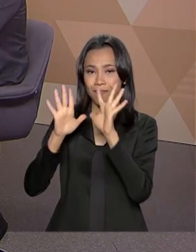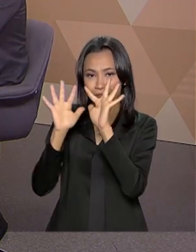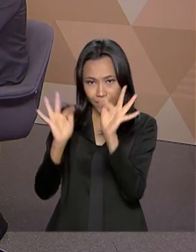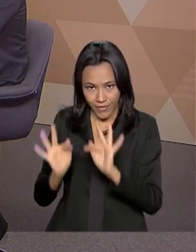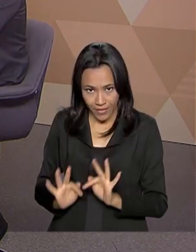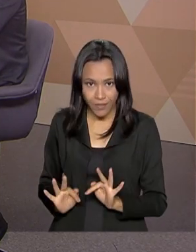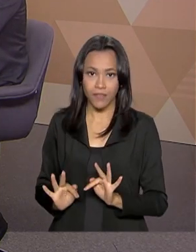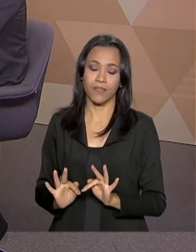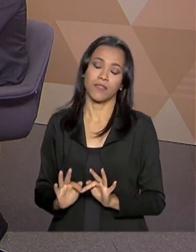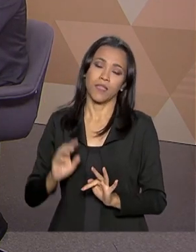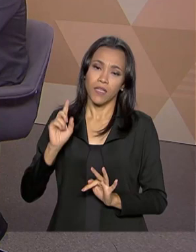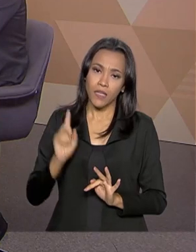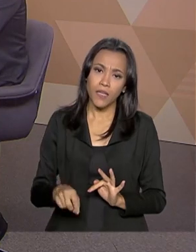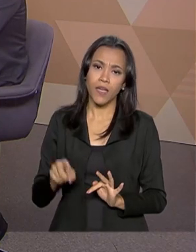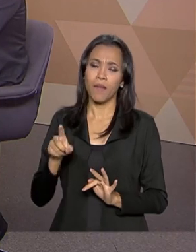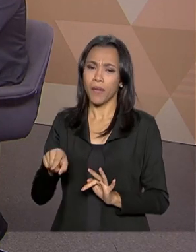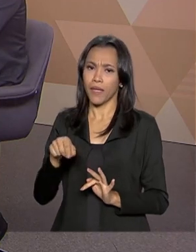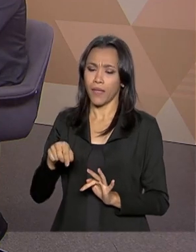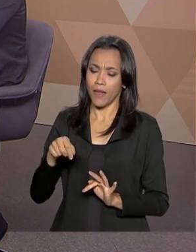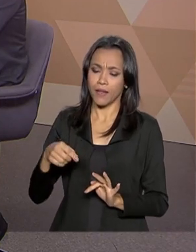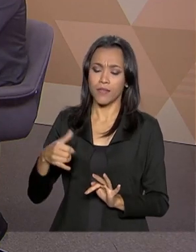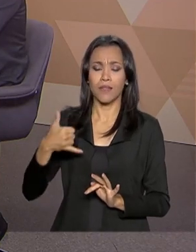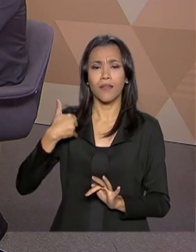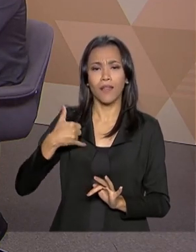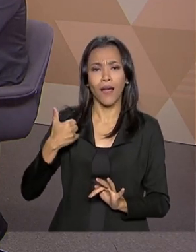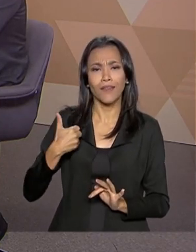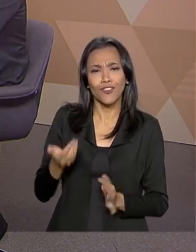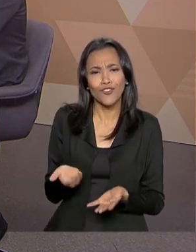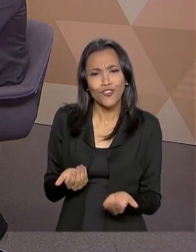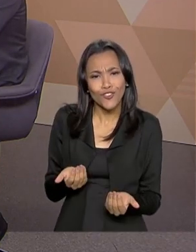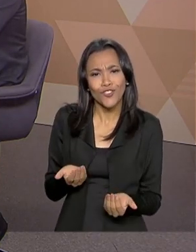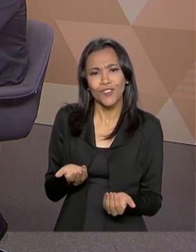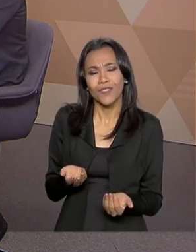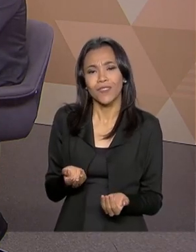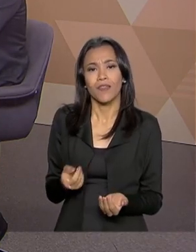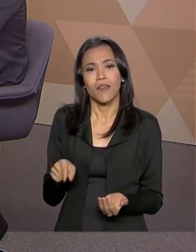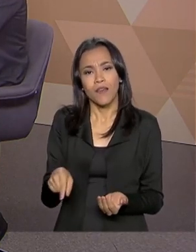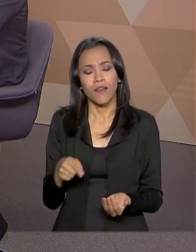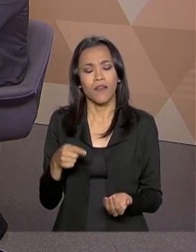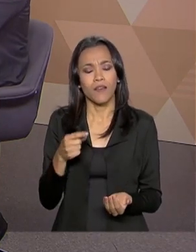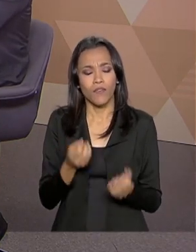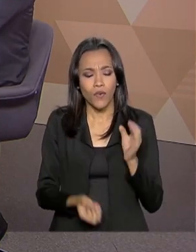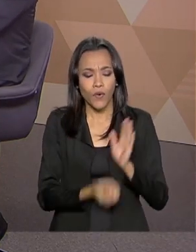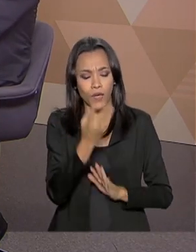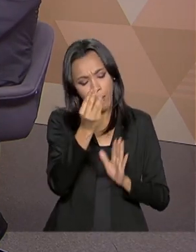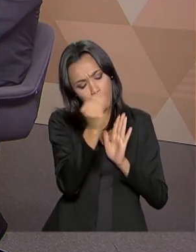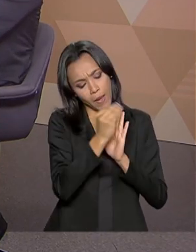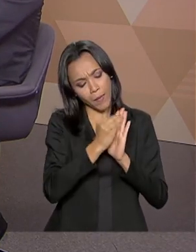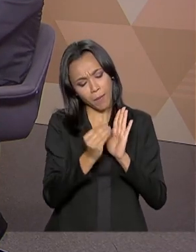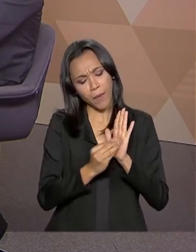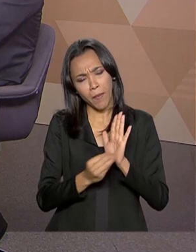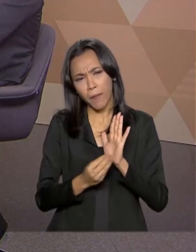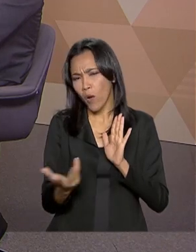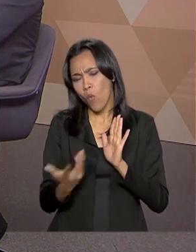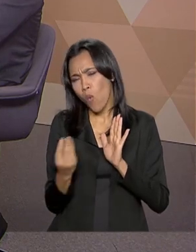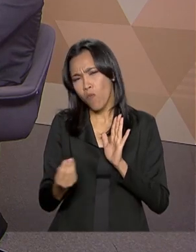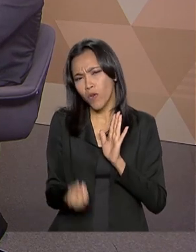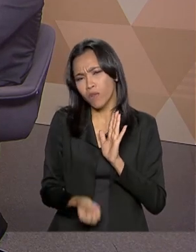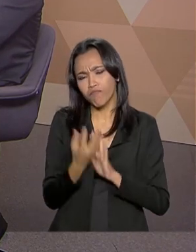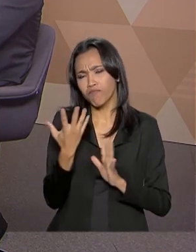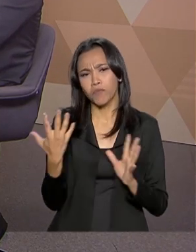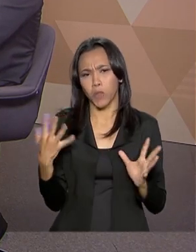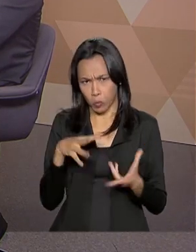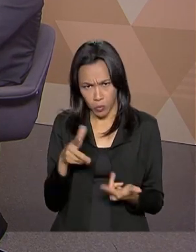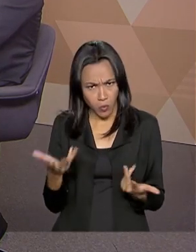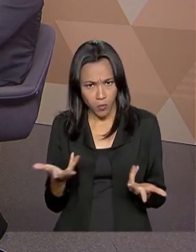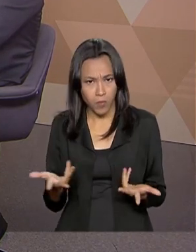desenvolvimento adequado das crianças na primeira infância. Ele foi considerado um modelo no mundo? Como é que é essa questão, ministro?